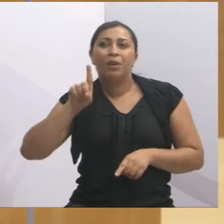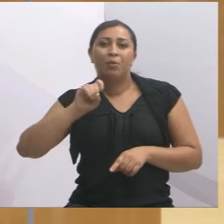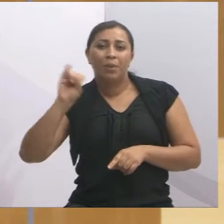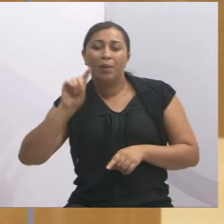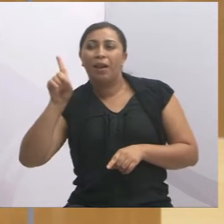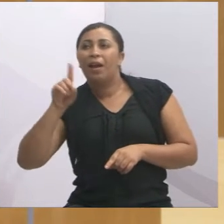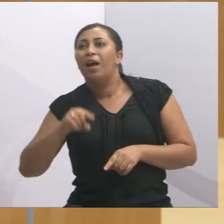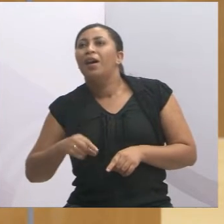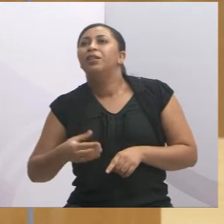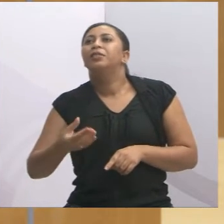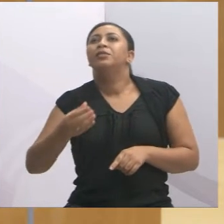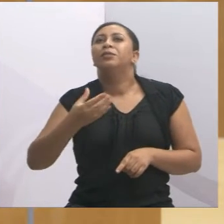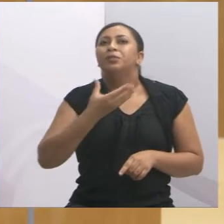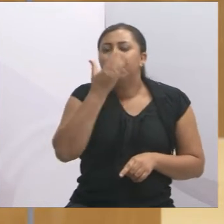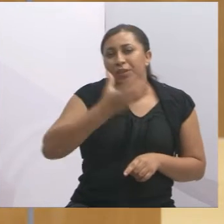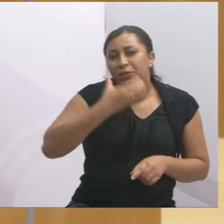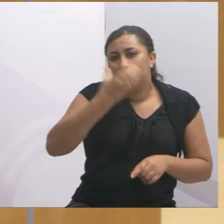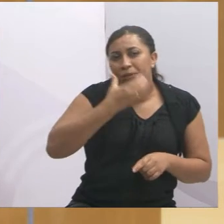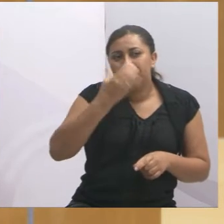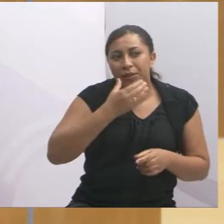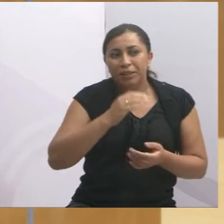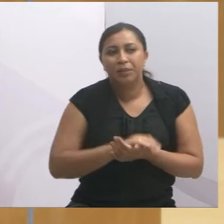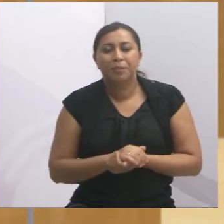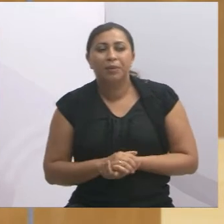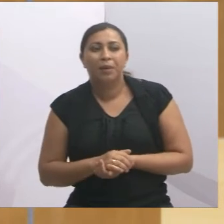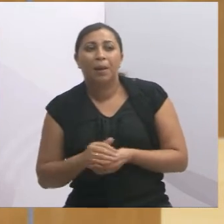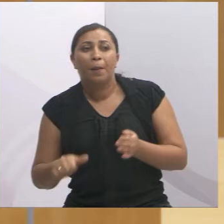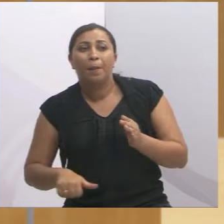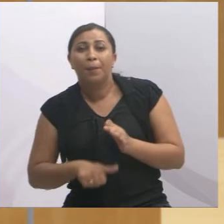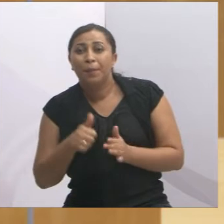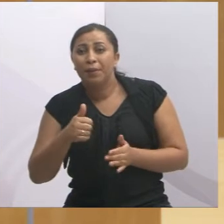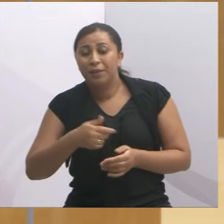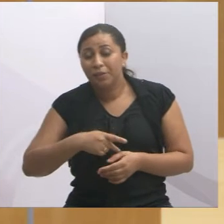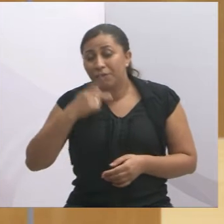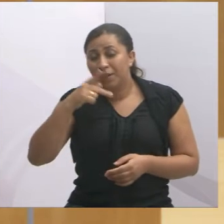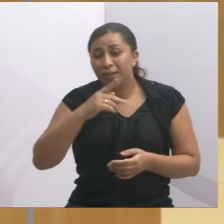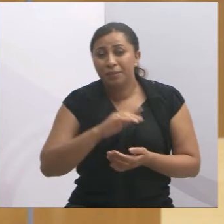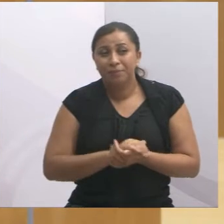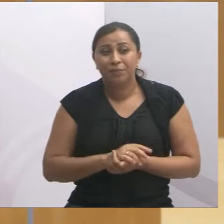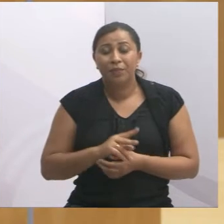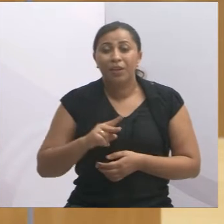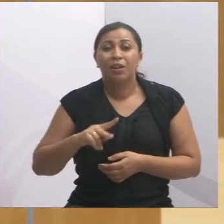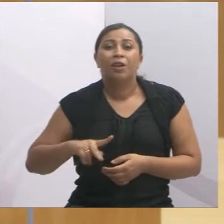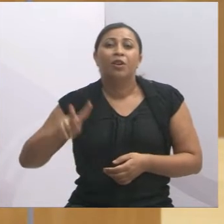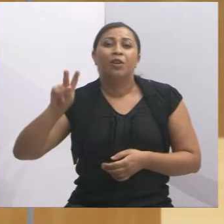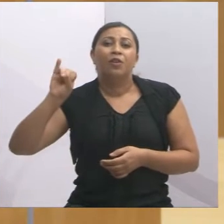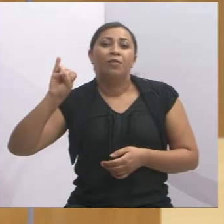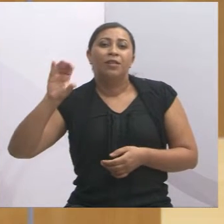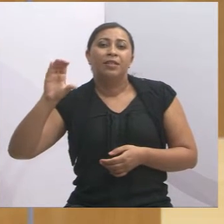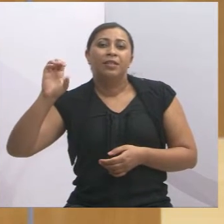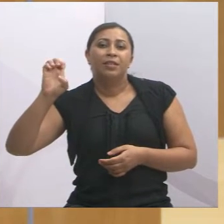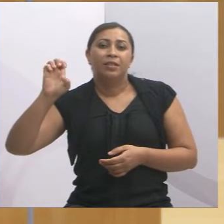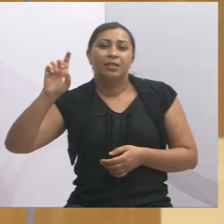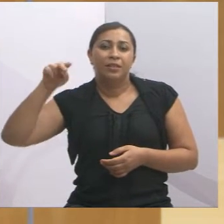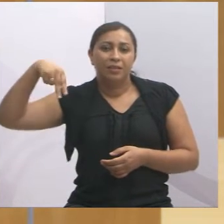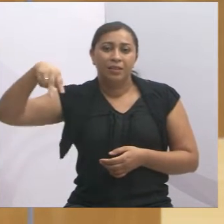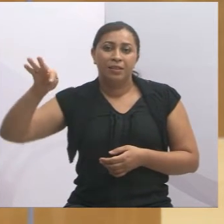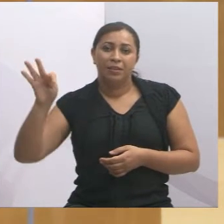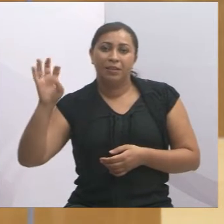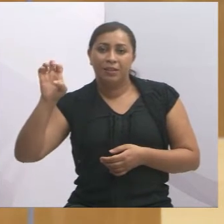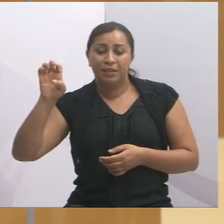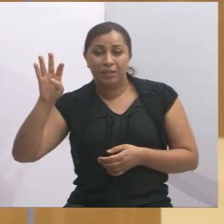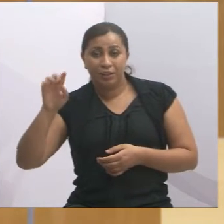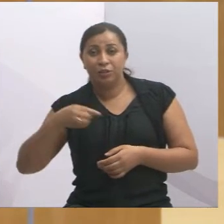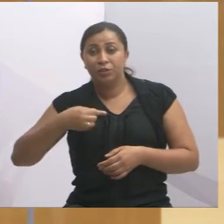conhecer o Vicente, quando eu assumi aqui, a primeira fala minha em 2017, eu sempre falo isso aqui, o Vicente me ligou lá do Maria Amélia, e hoje nós estamos amigos,